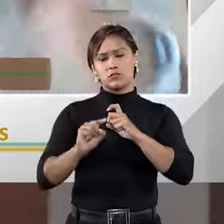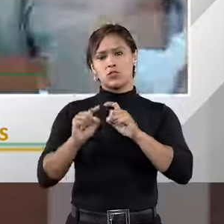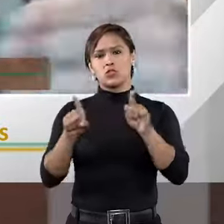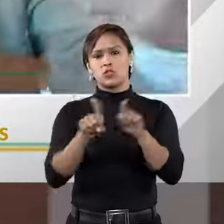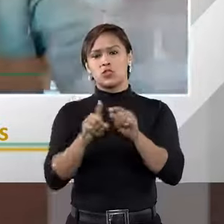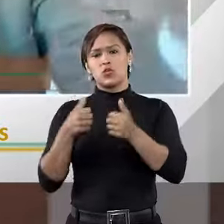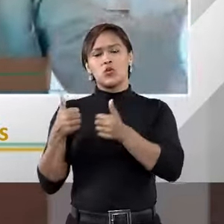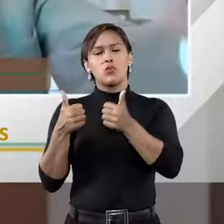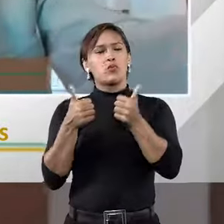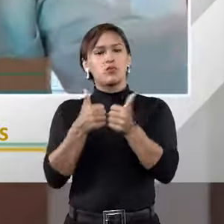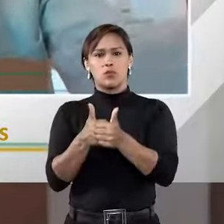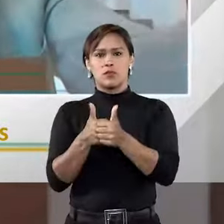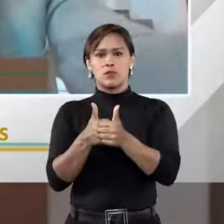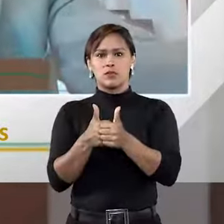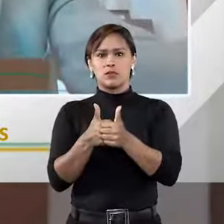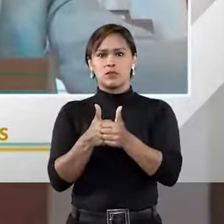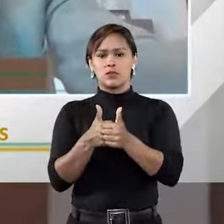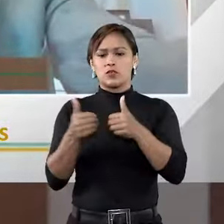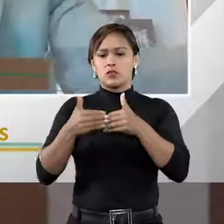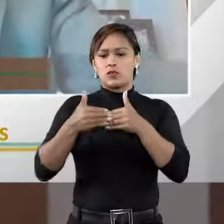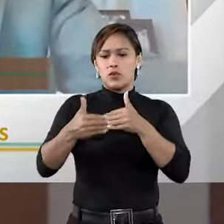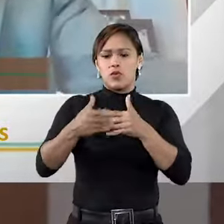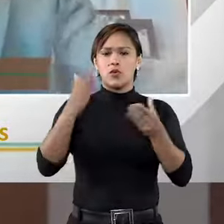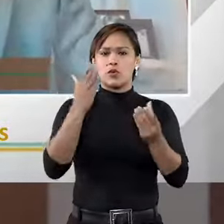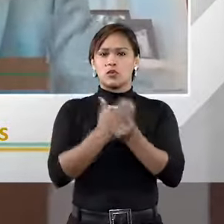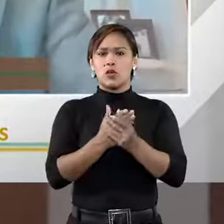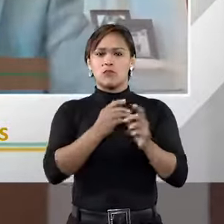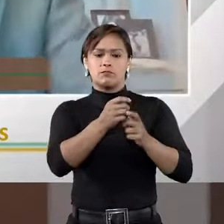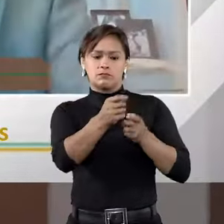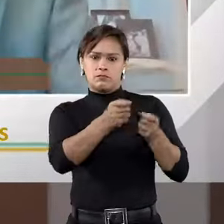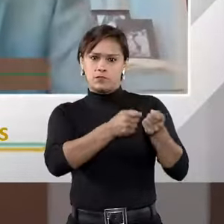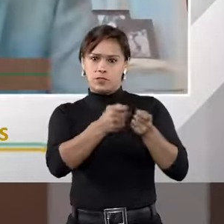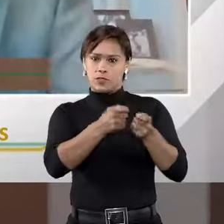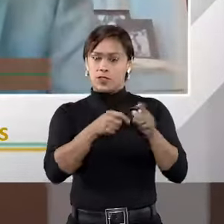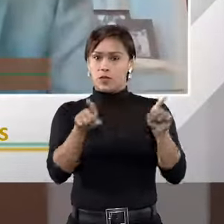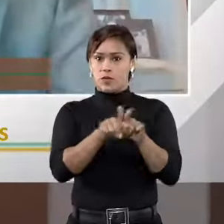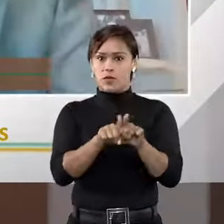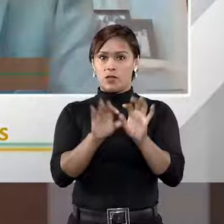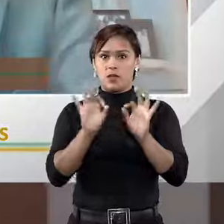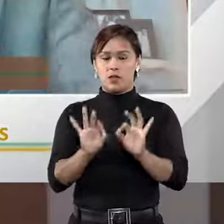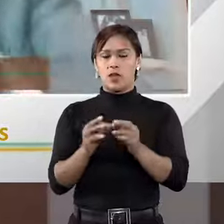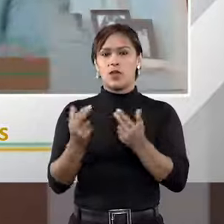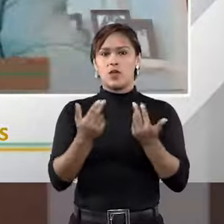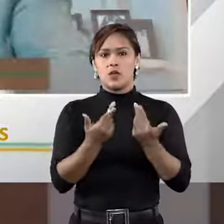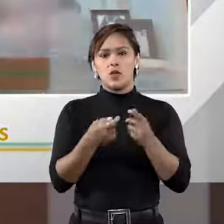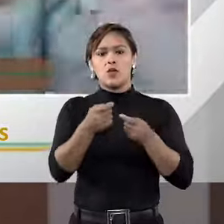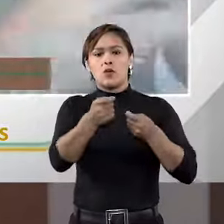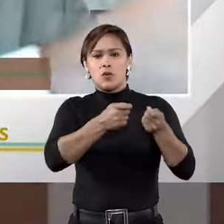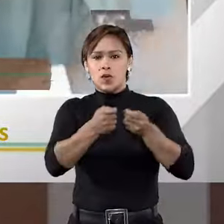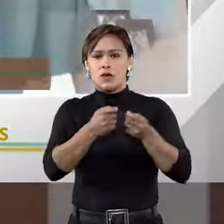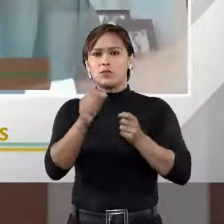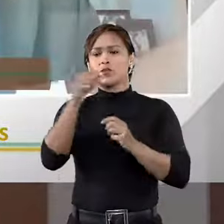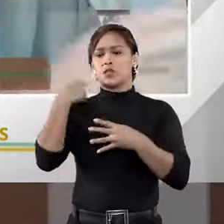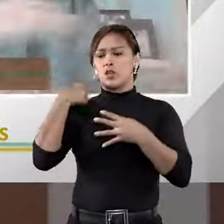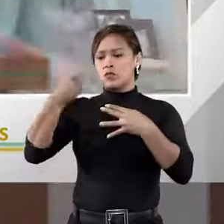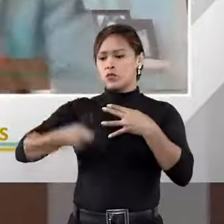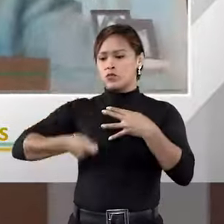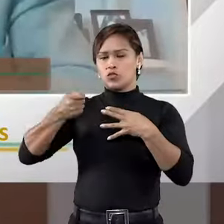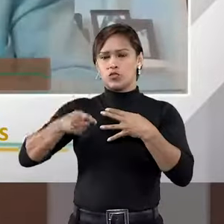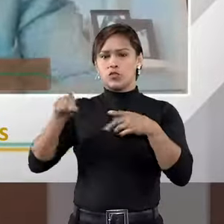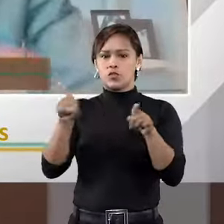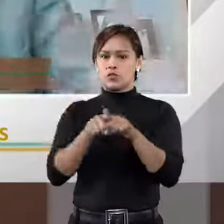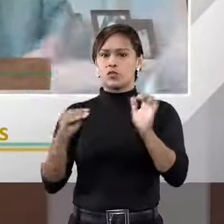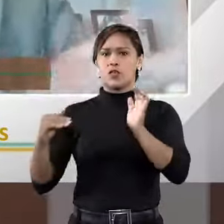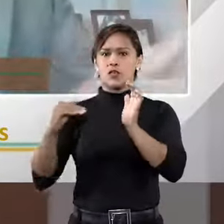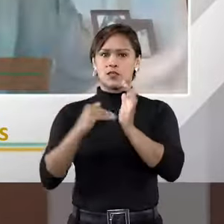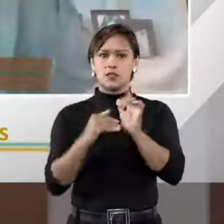condução do processo arbitral. Então, assim como o árbitro está para o juiz estatal, as